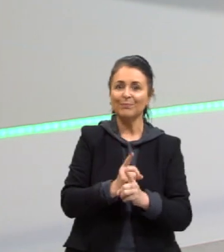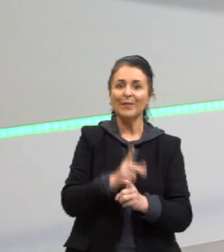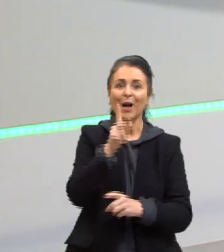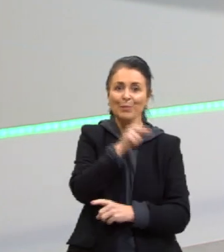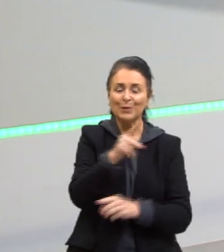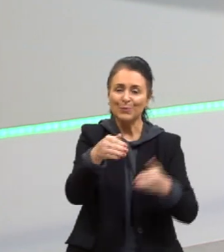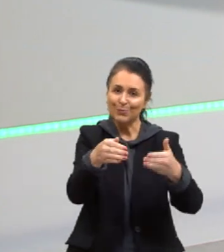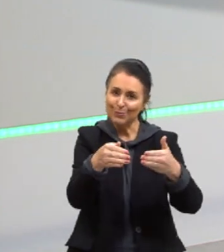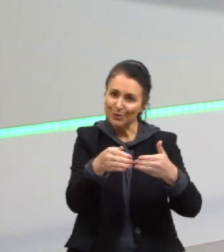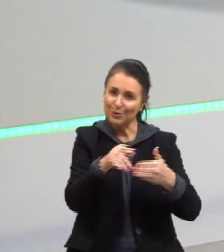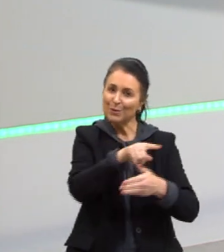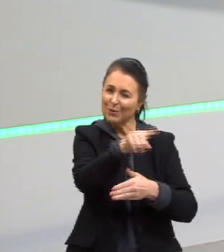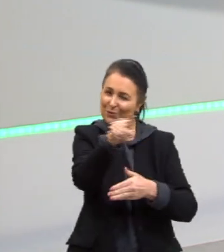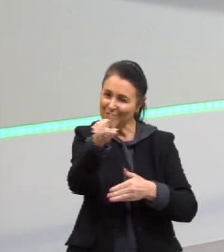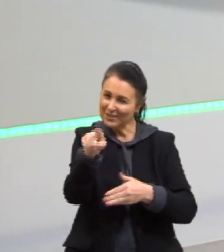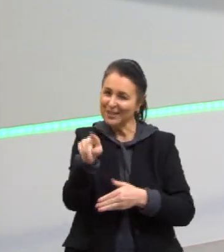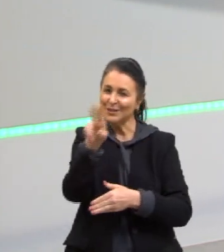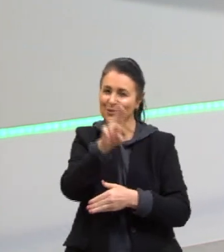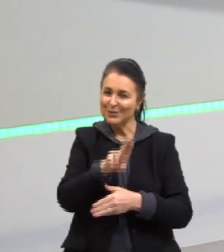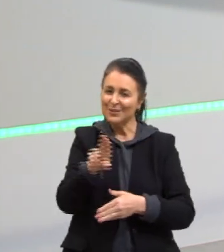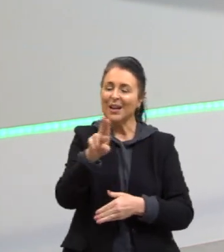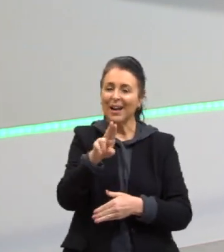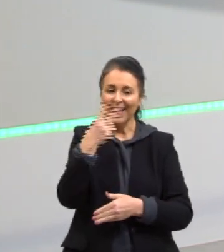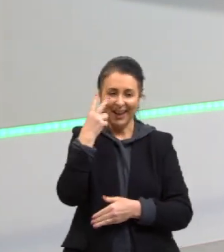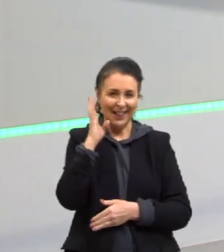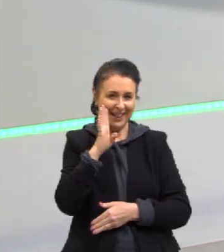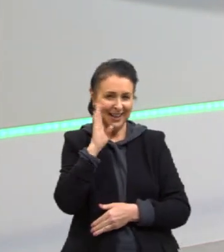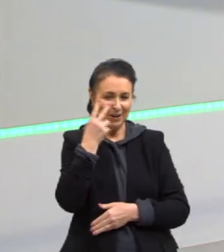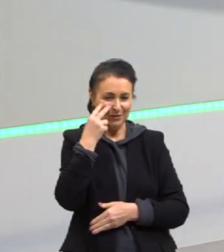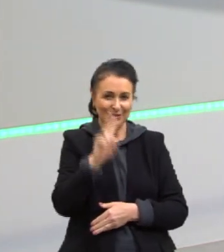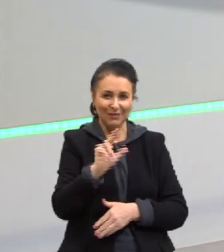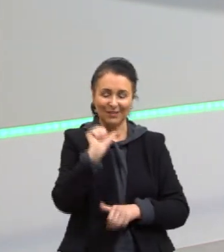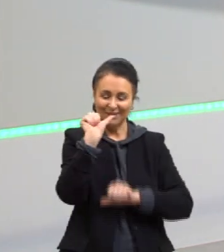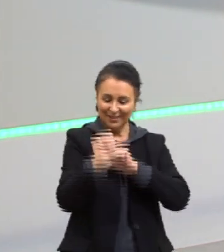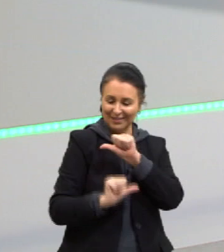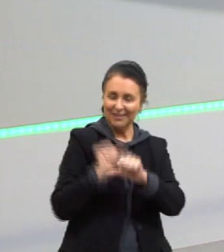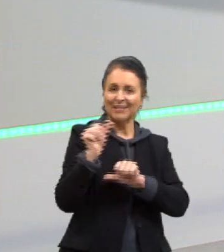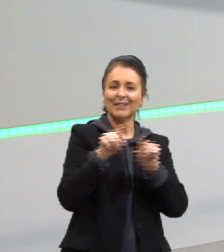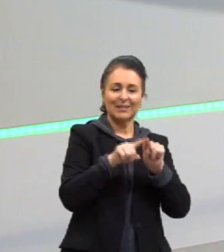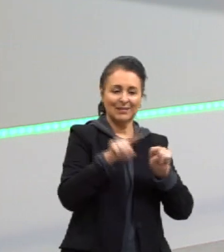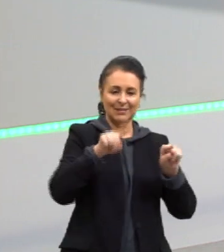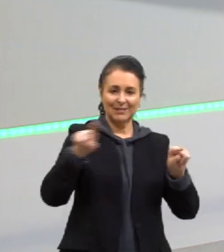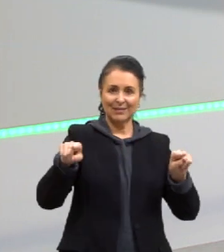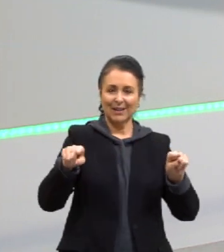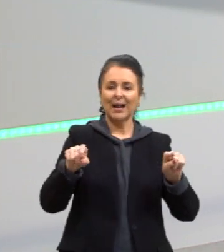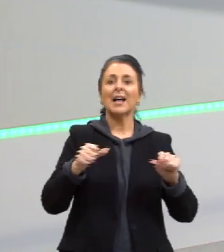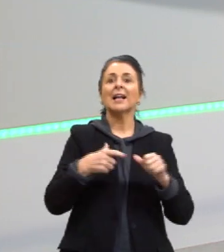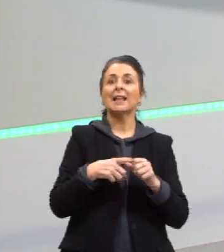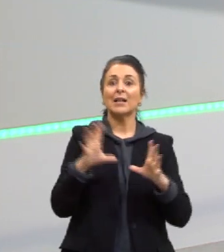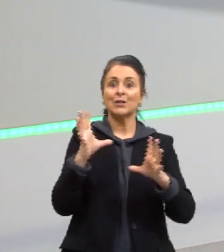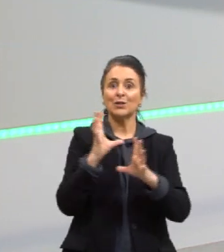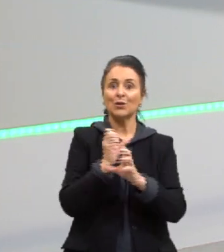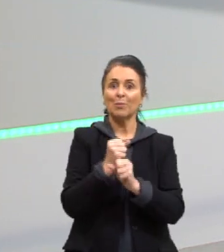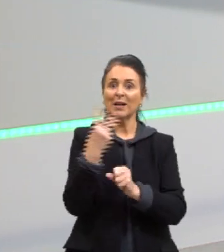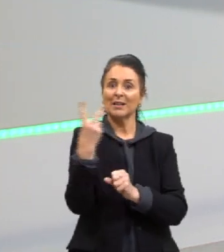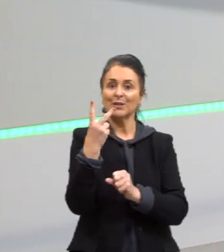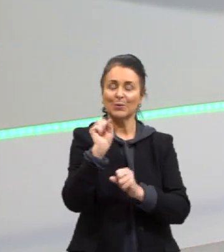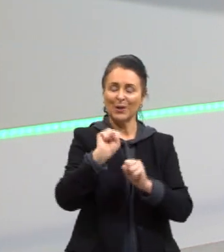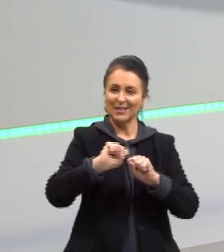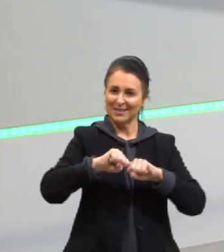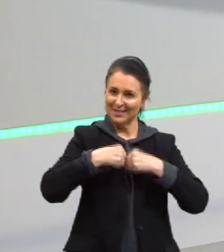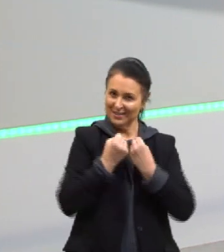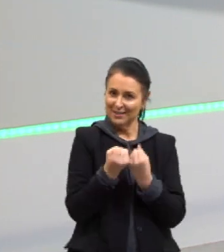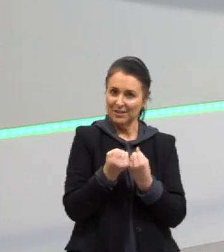mexam lá, que é bem legal de ver essa variação da energia mecânica, onde ela permanece